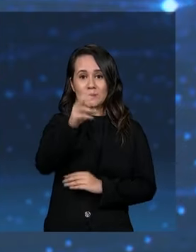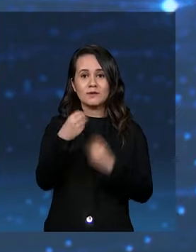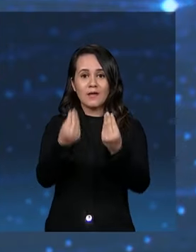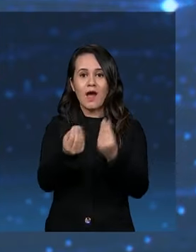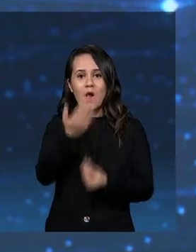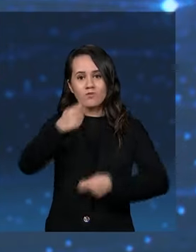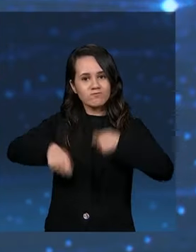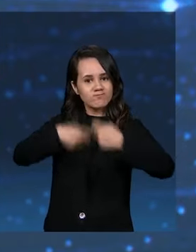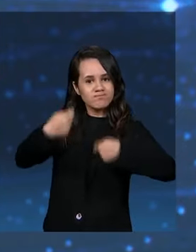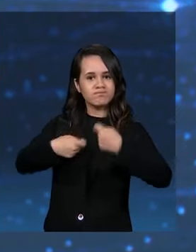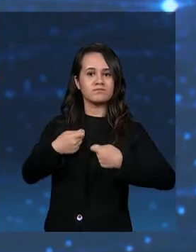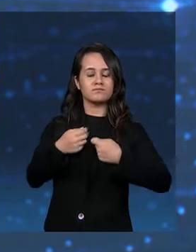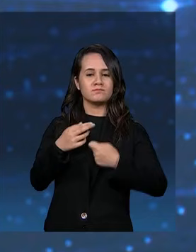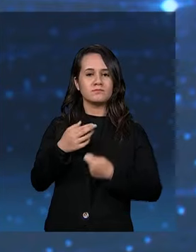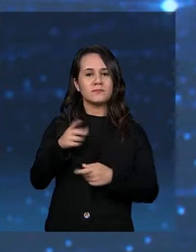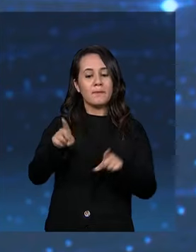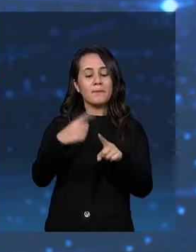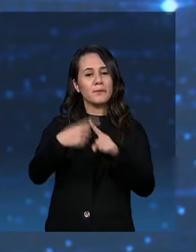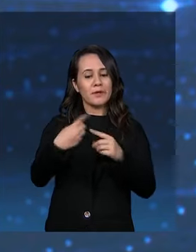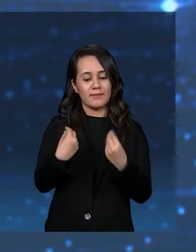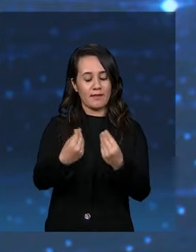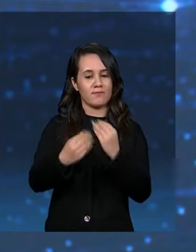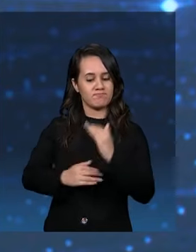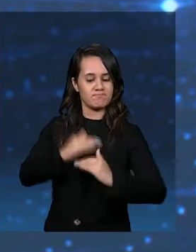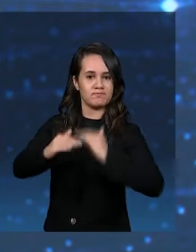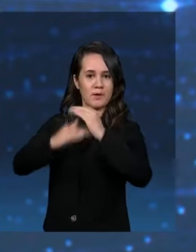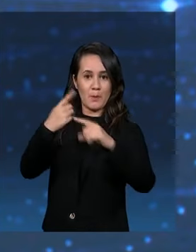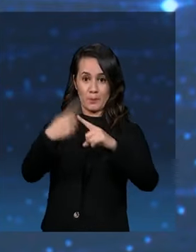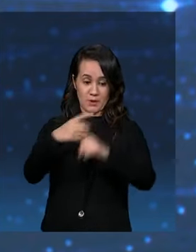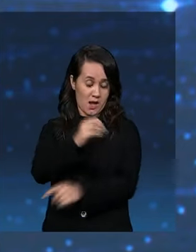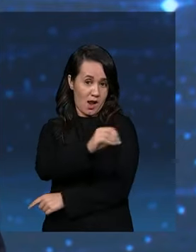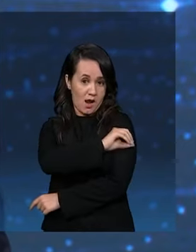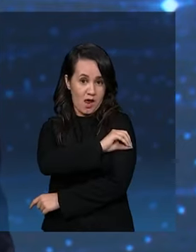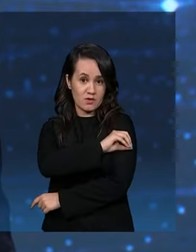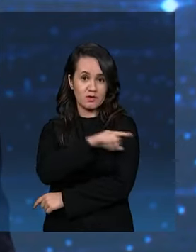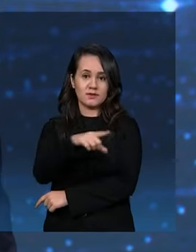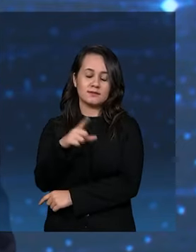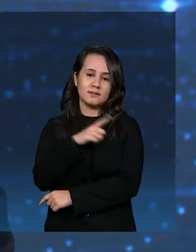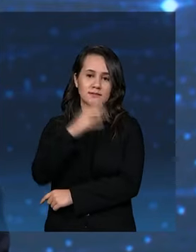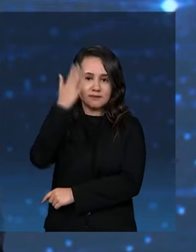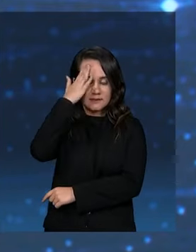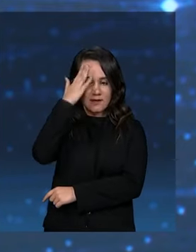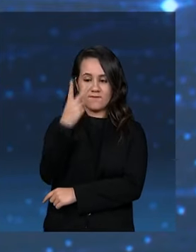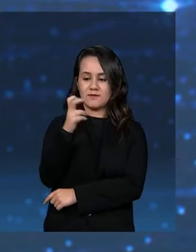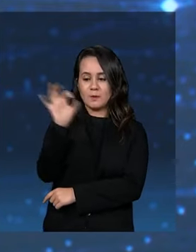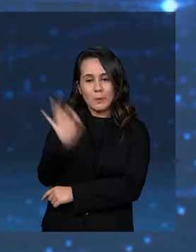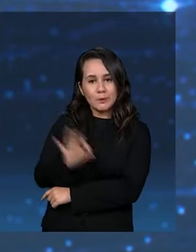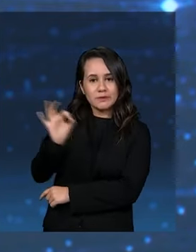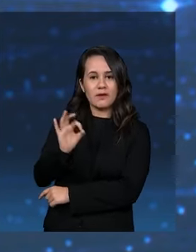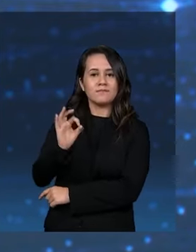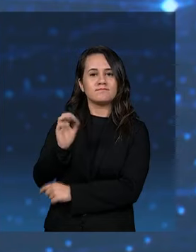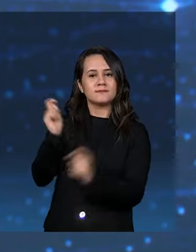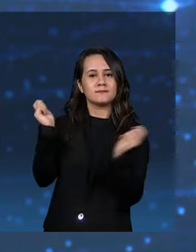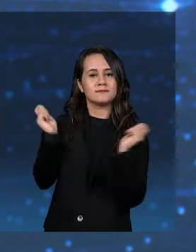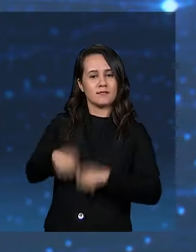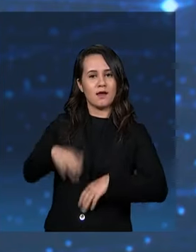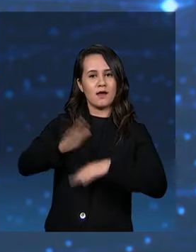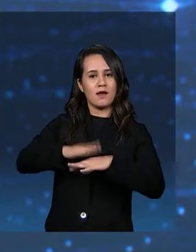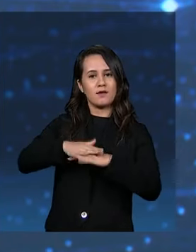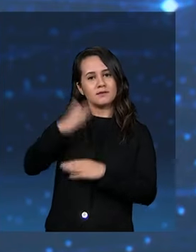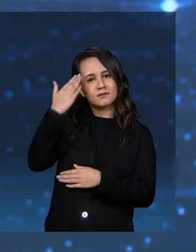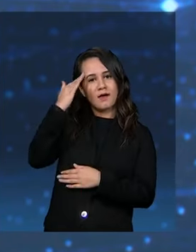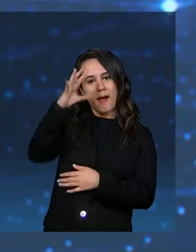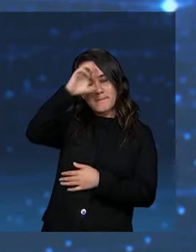para que aquela criança possa se desenvolver. Porque a criança que passa pela creche, ela vai ter 25% a mais de capacidade de